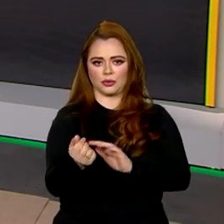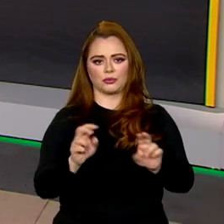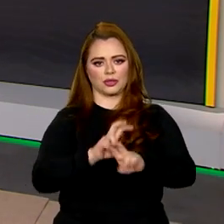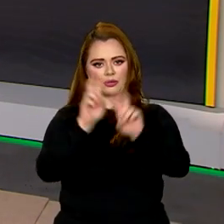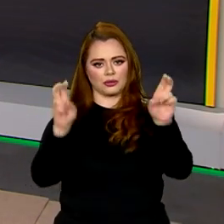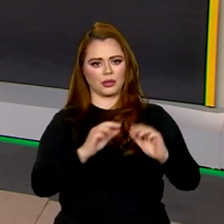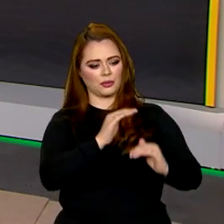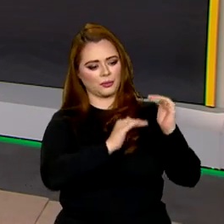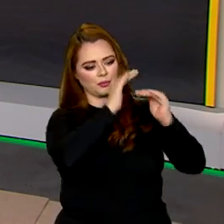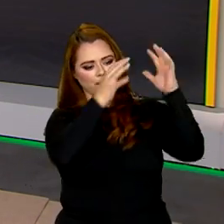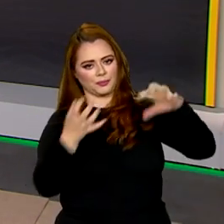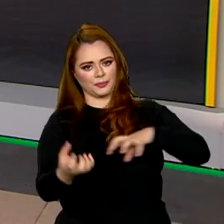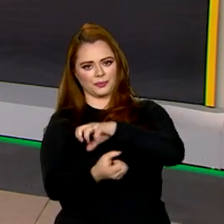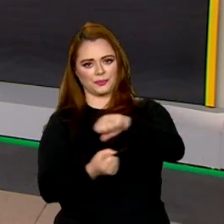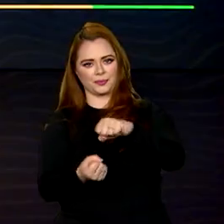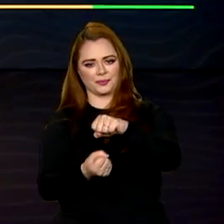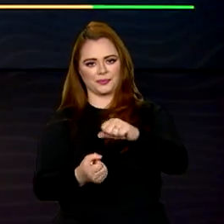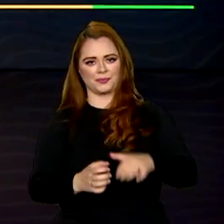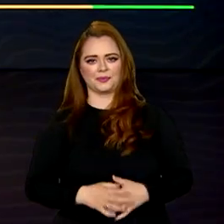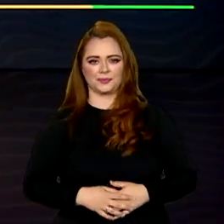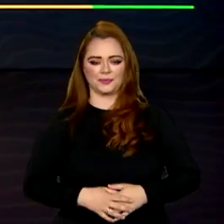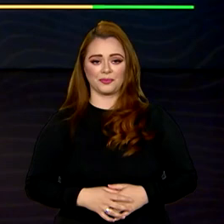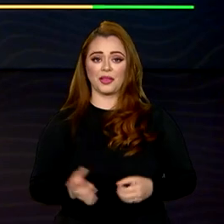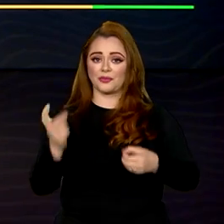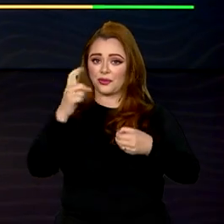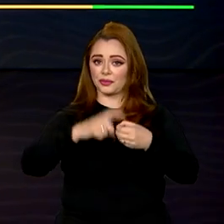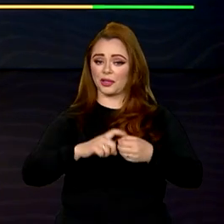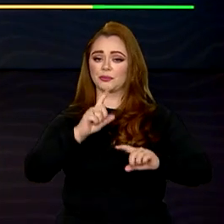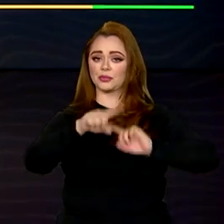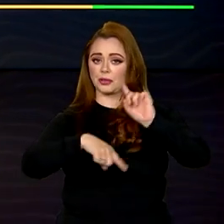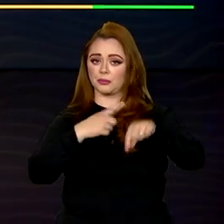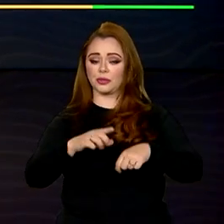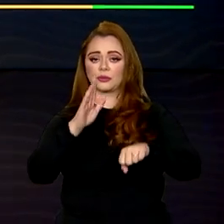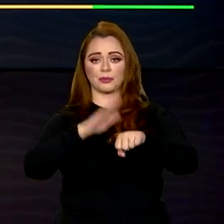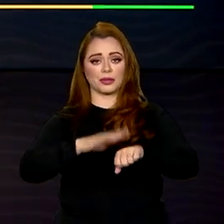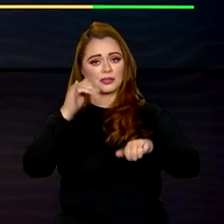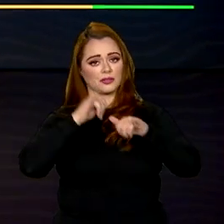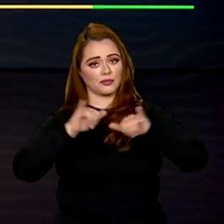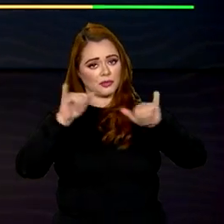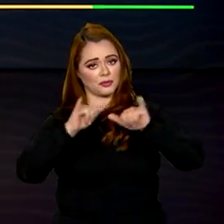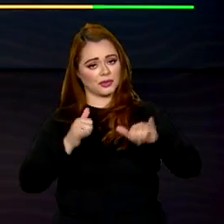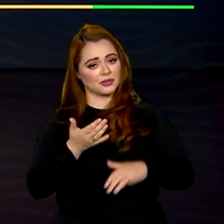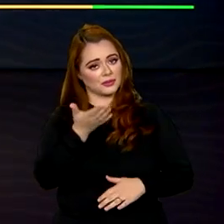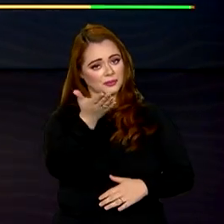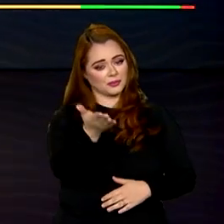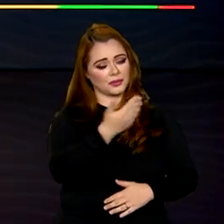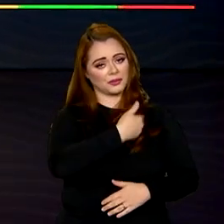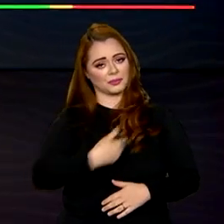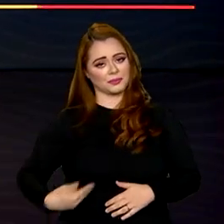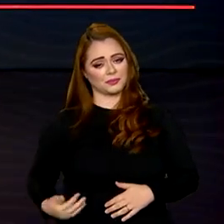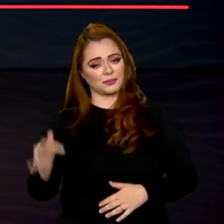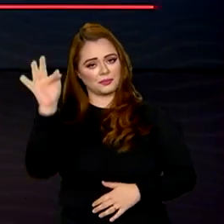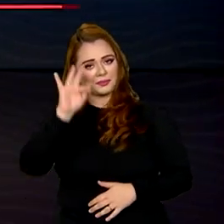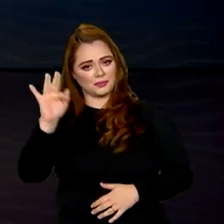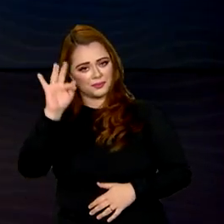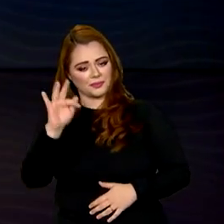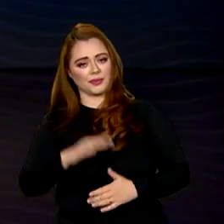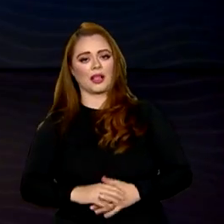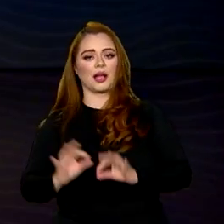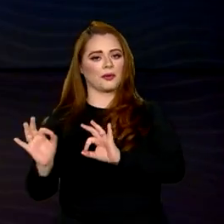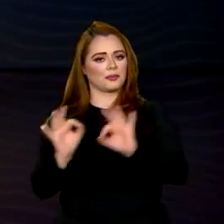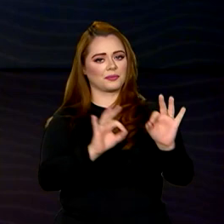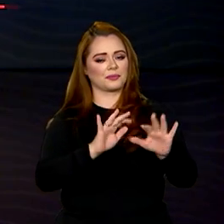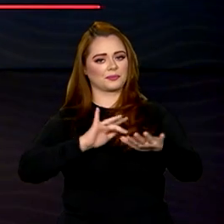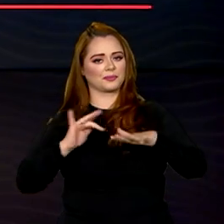desenvolvimento sustentável. Voltamos a qualquer momento com mais informações sobre o governo federal. Acompanhe também